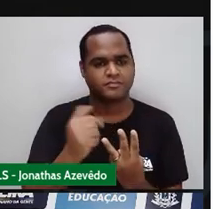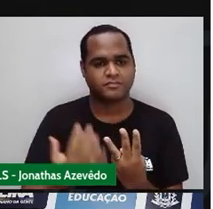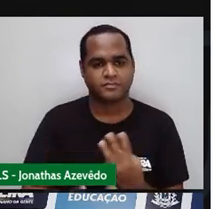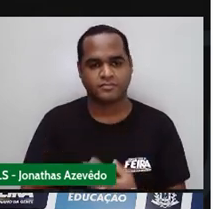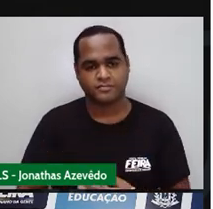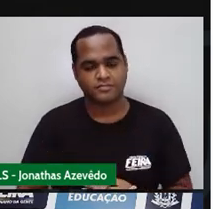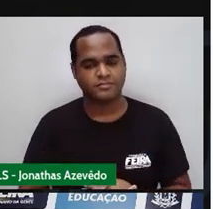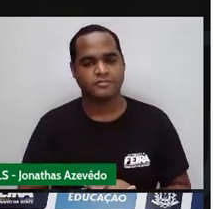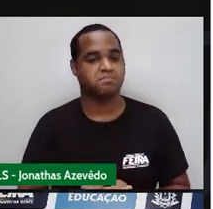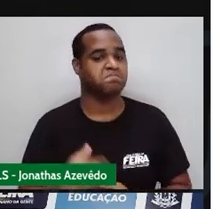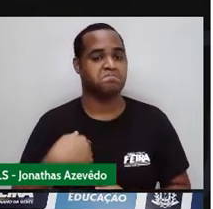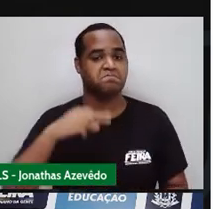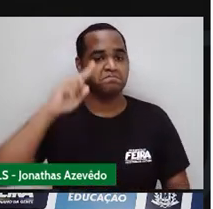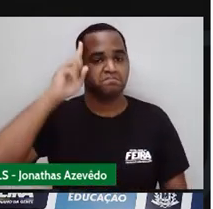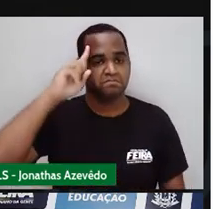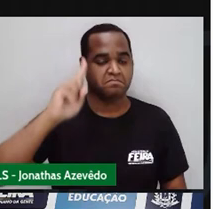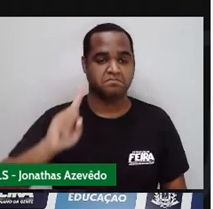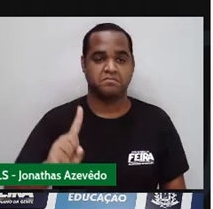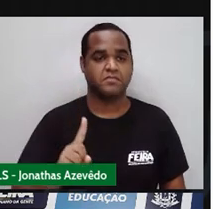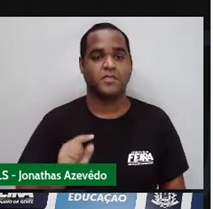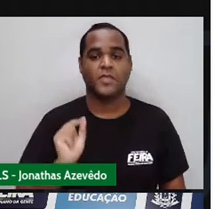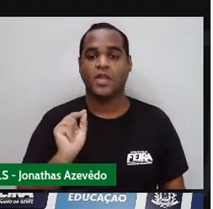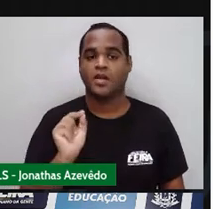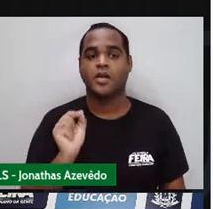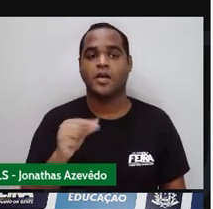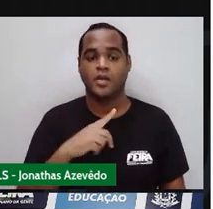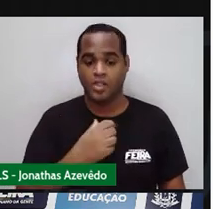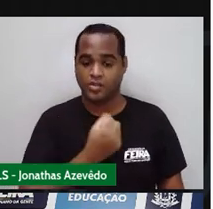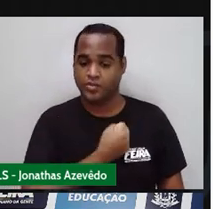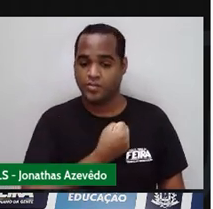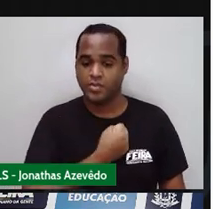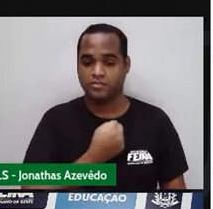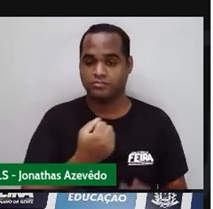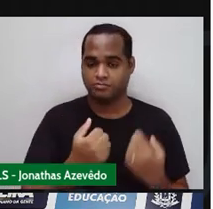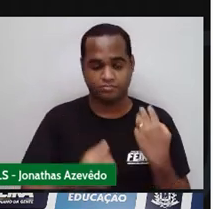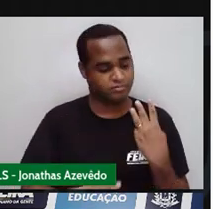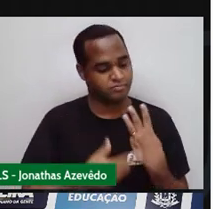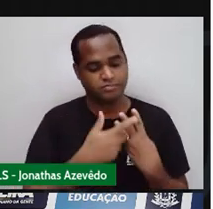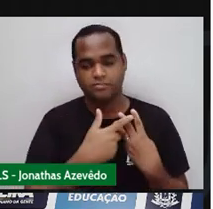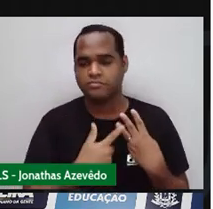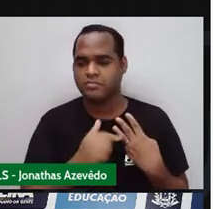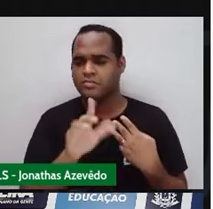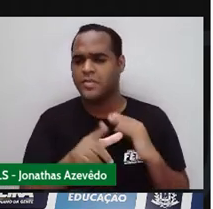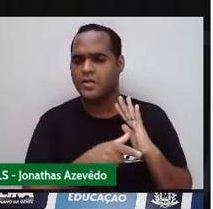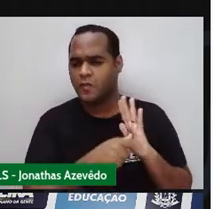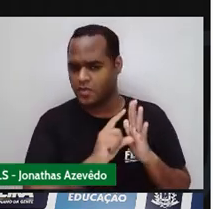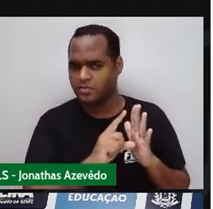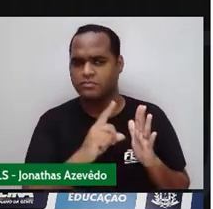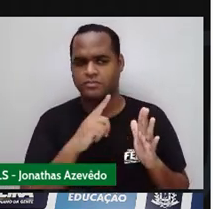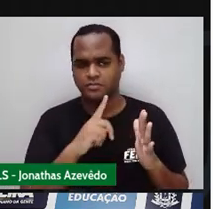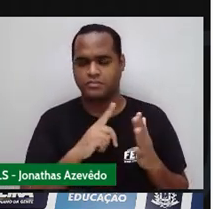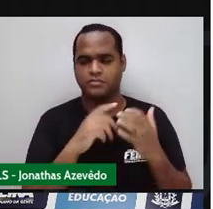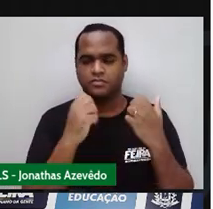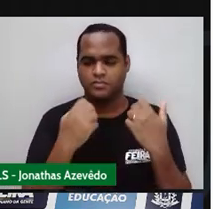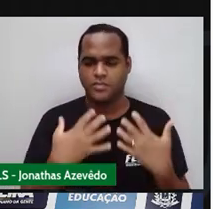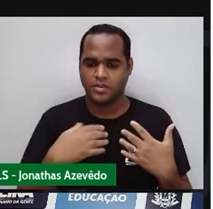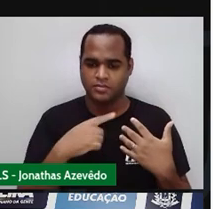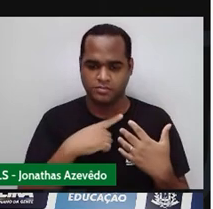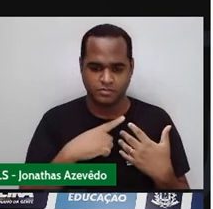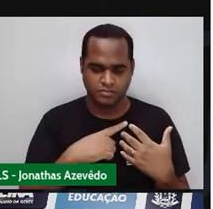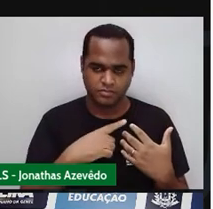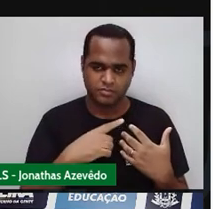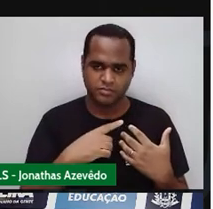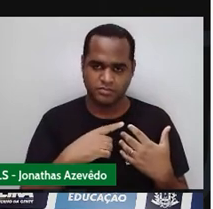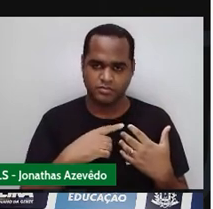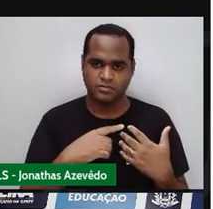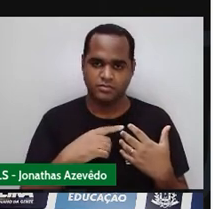Bom, você não sabe Qual é o número que fica no meio Mas o antecessor dele Você sabe que é só fazer O do meio menos um